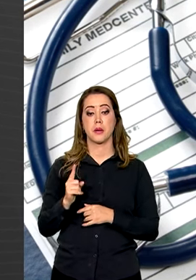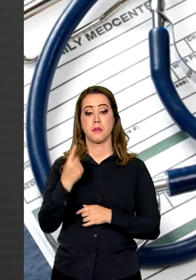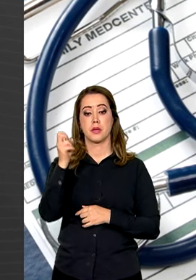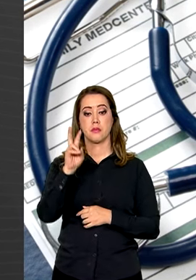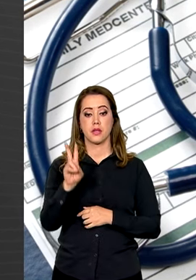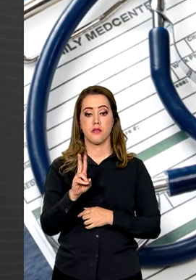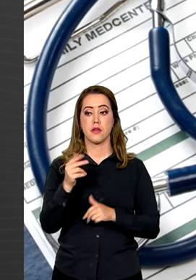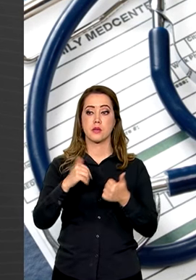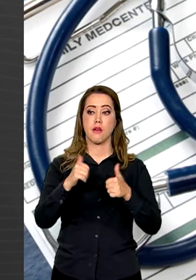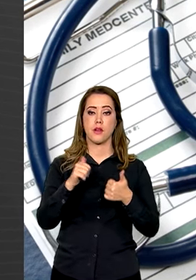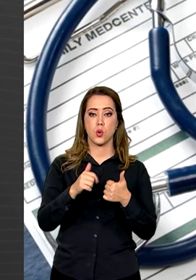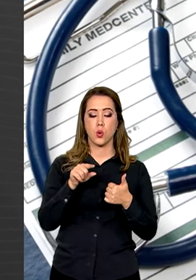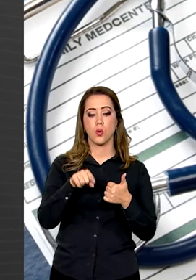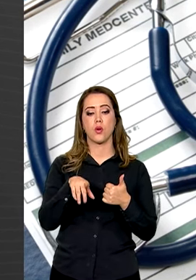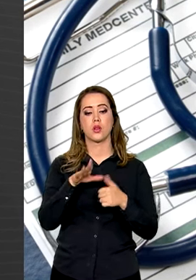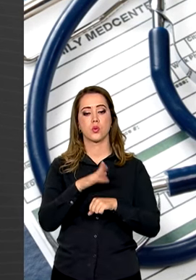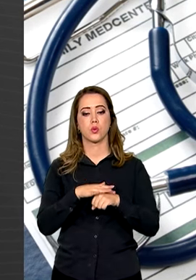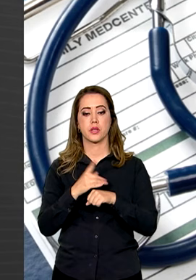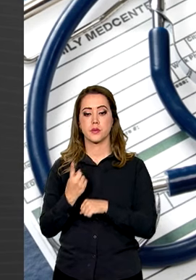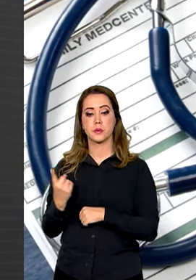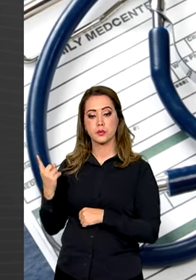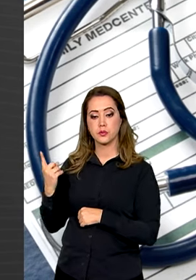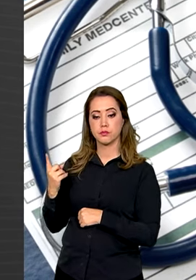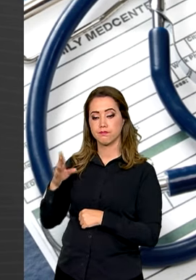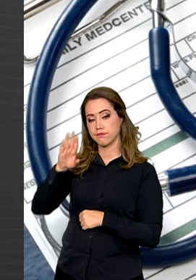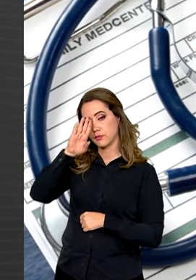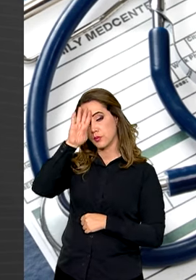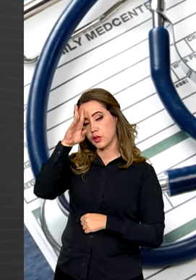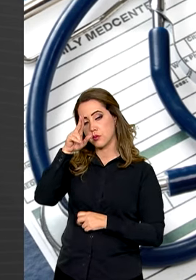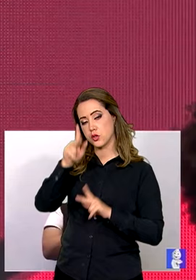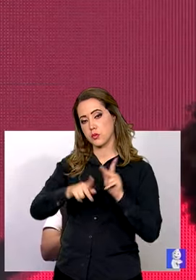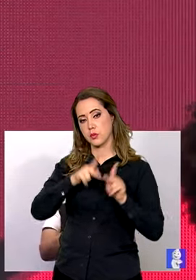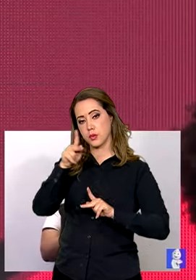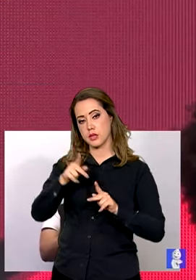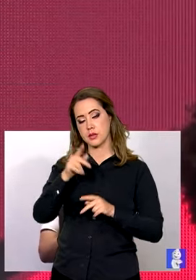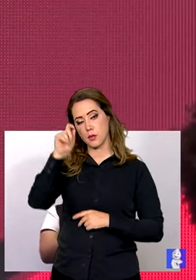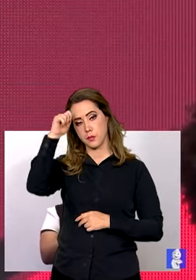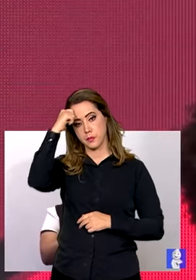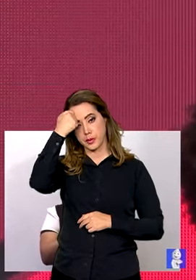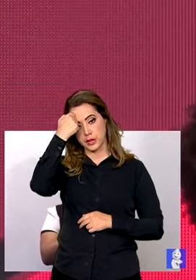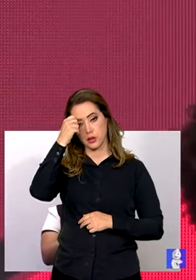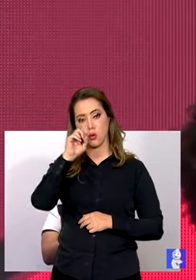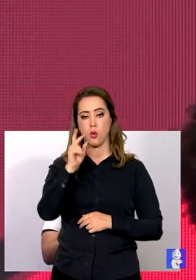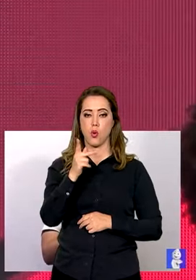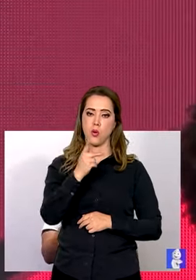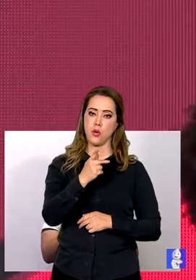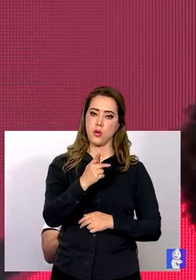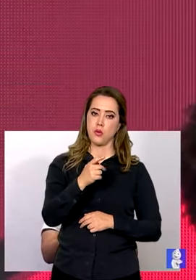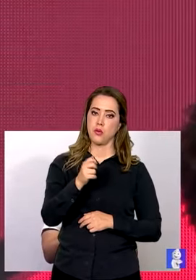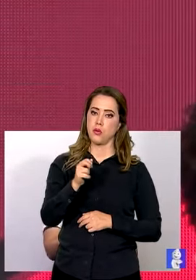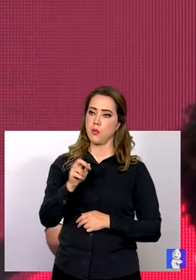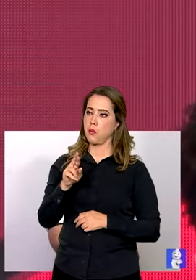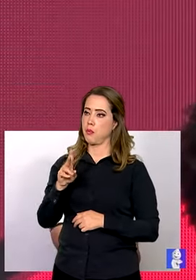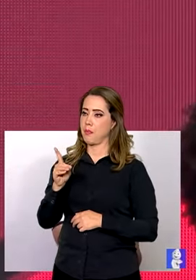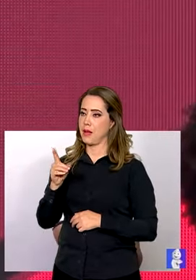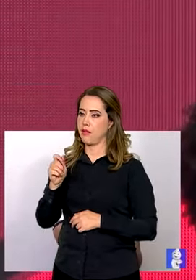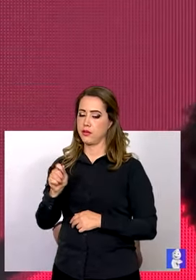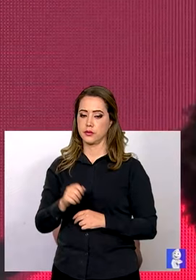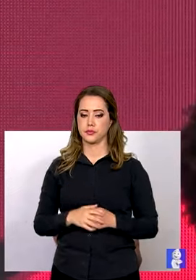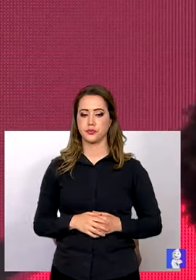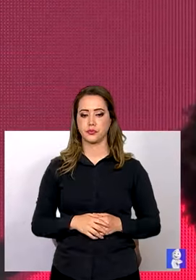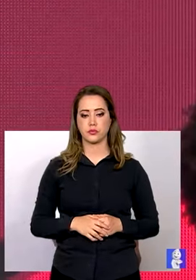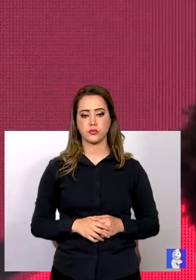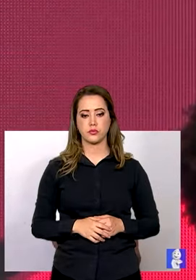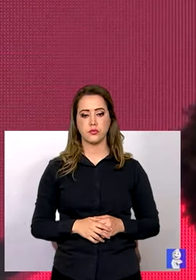registrou que ela afeta principalmente a população preta e parda. Desde 2015, não era editado